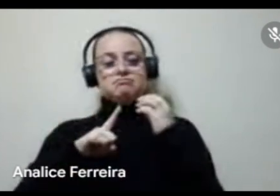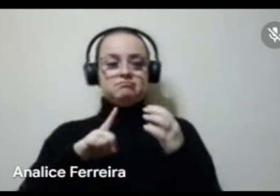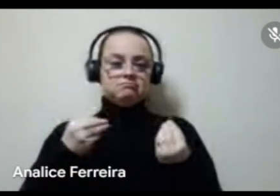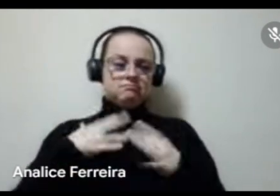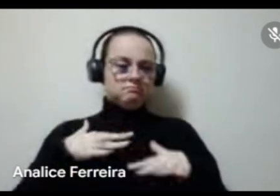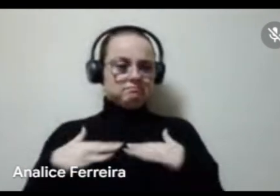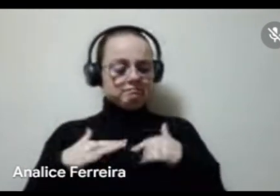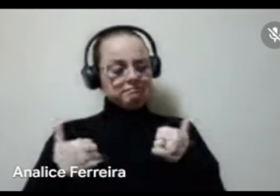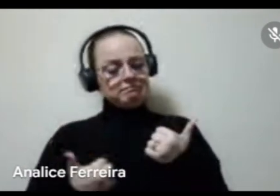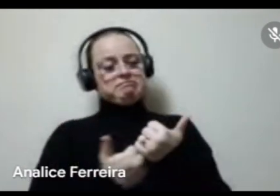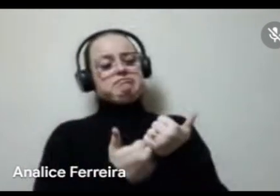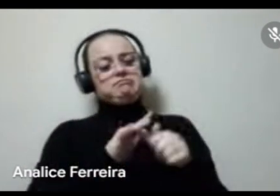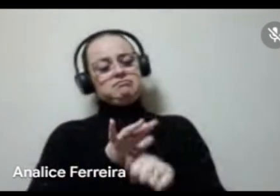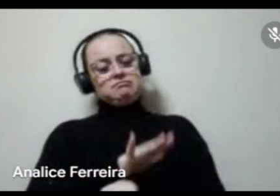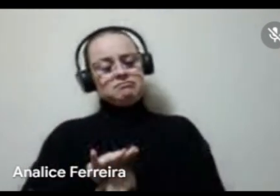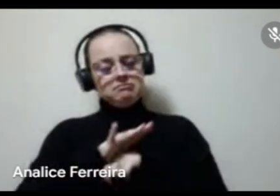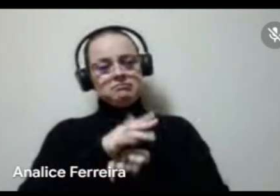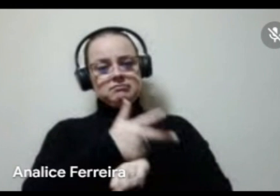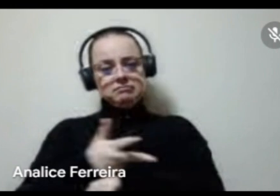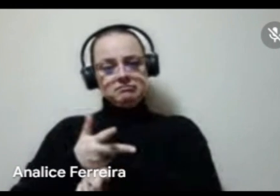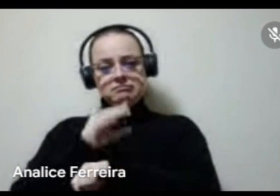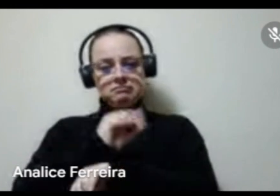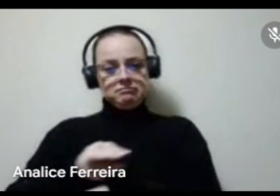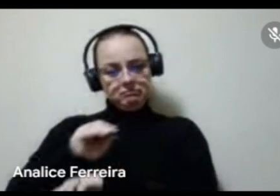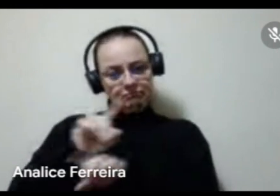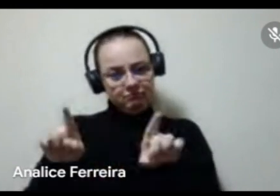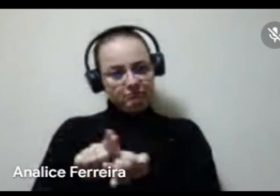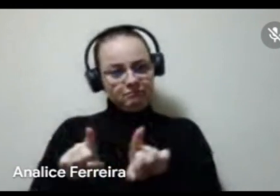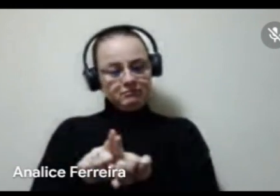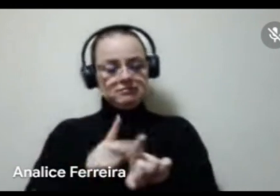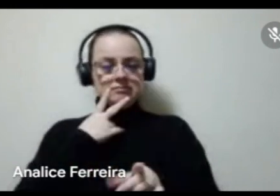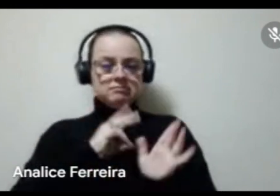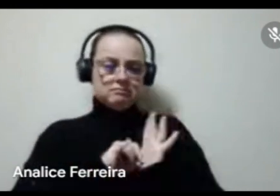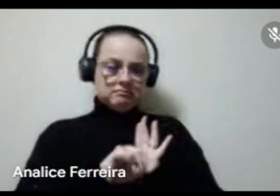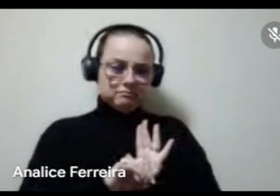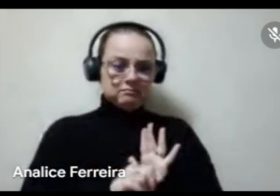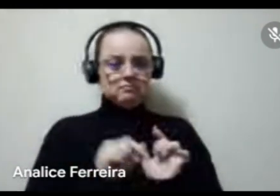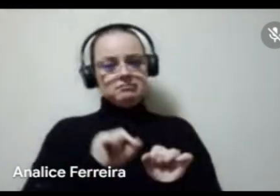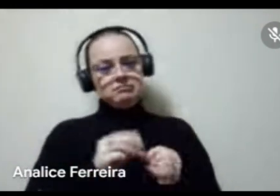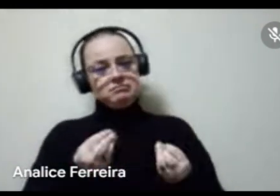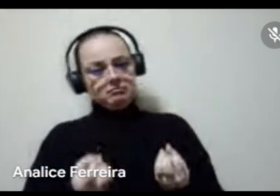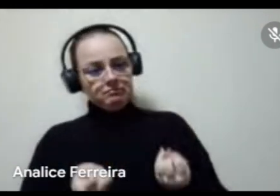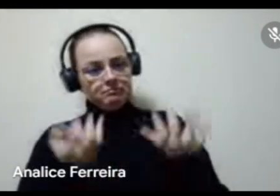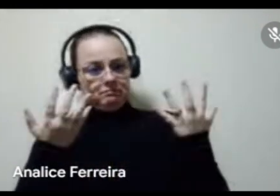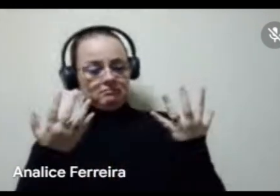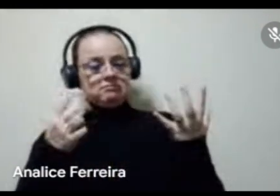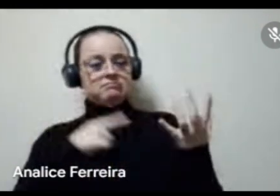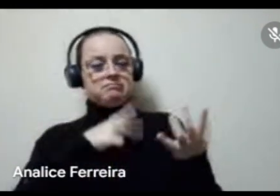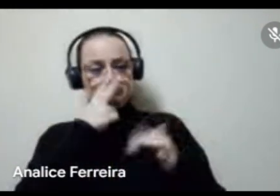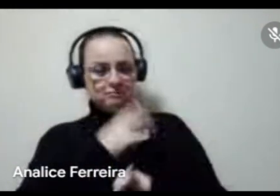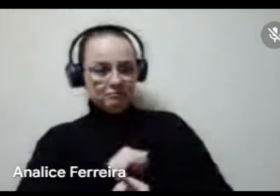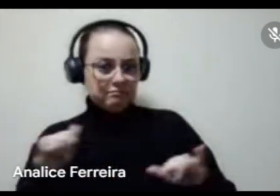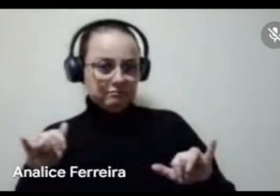auxiliar vídeos comentados também, né, vídeos comentados dos editais, então, assim, realizamos várias ações informativas, mas